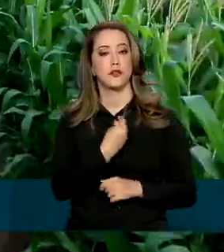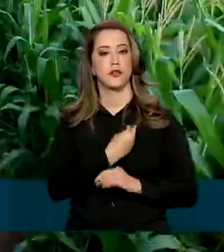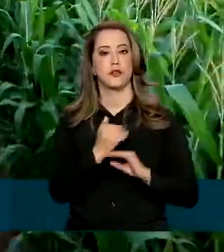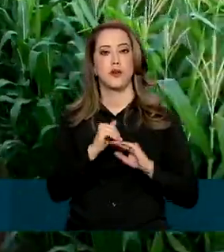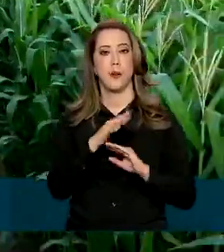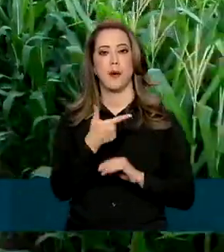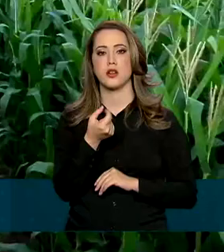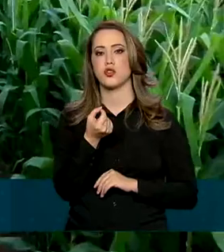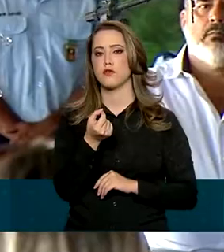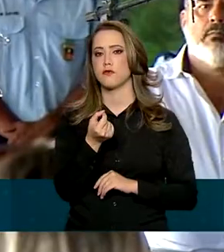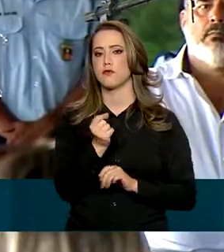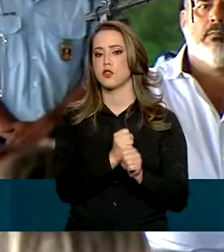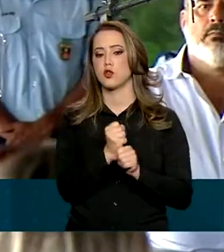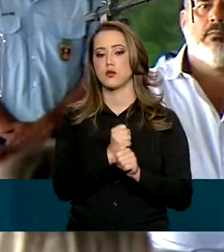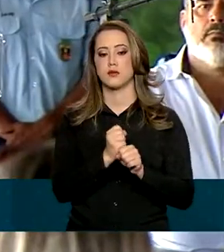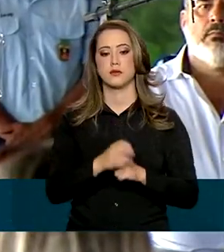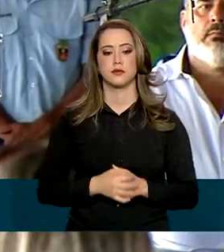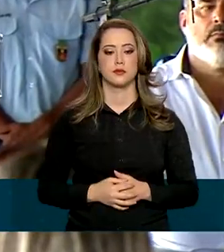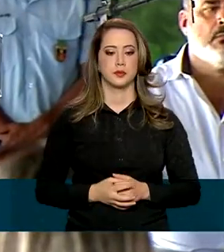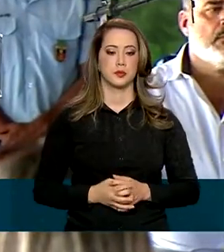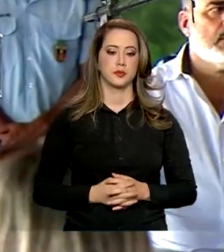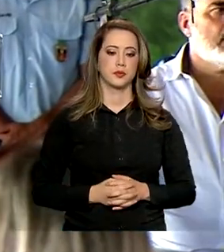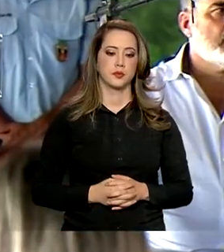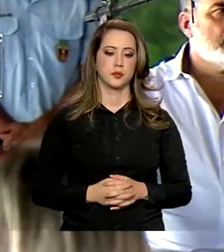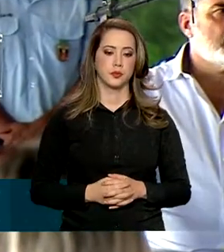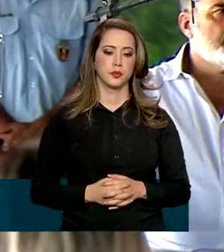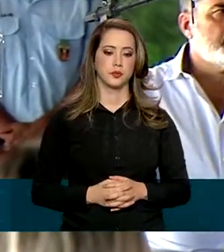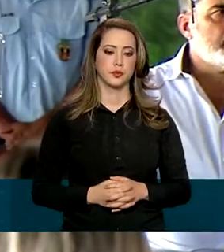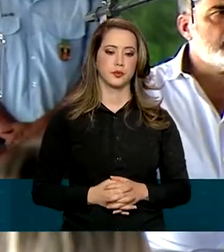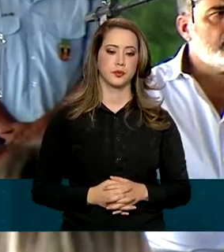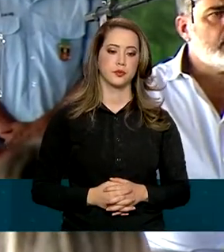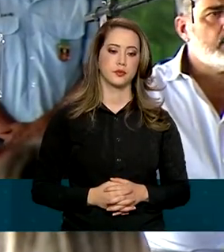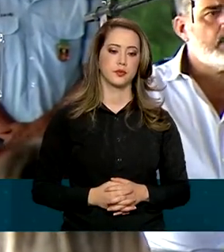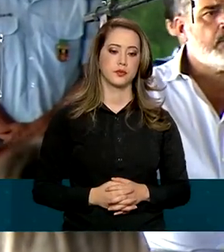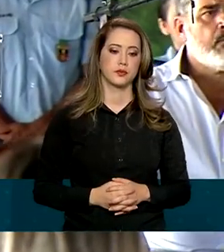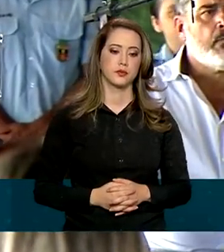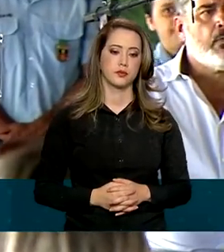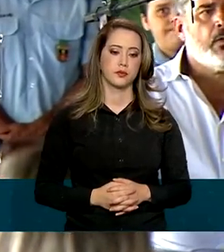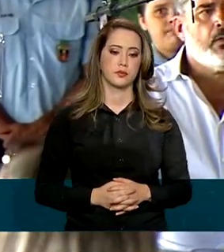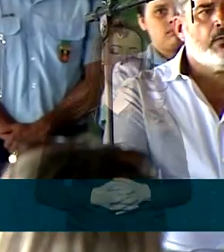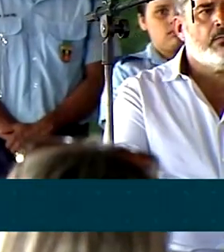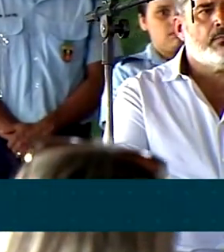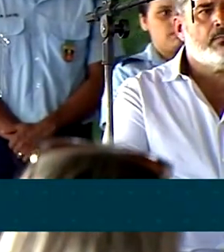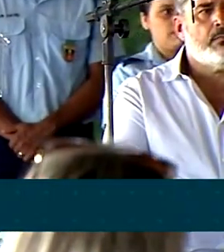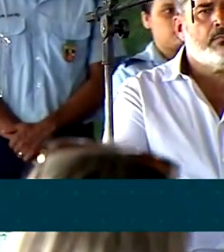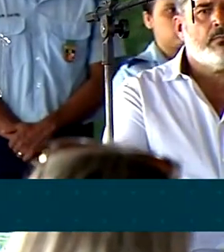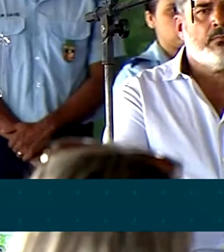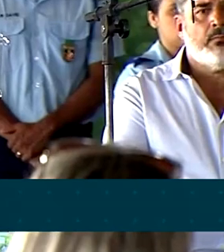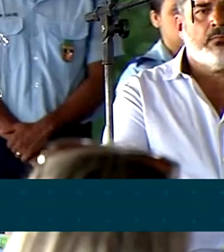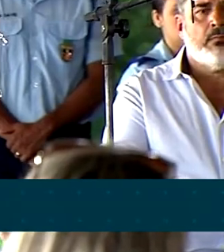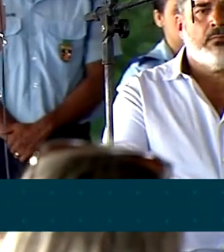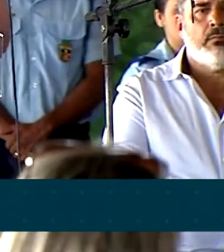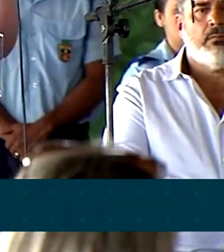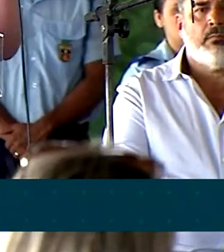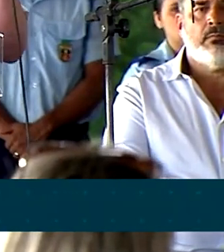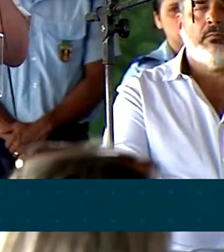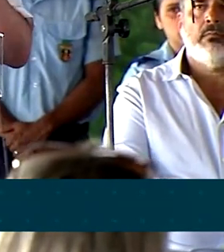mais de 20 anos. O que nós estamos autorizando aqui é a entrega de documentos de simplesmente